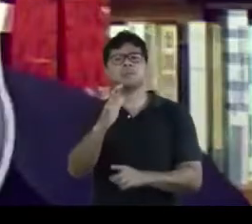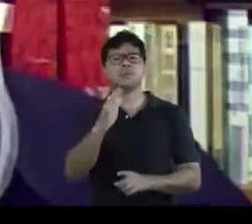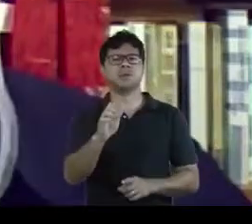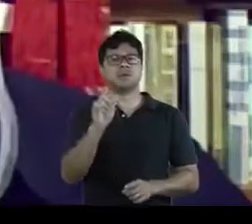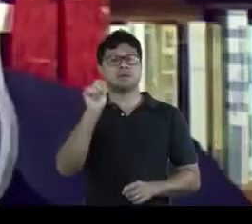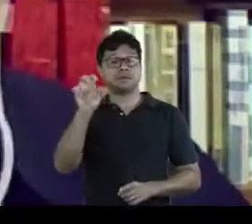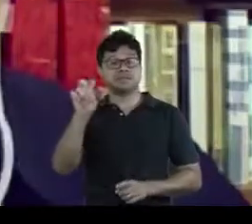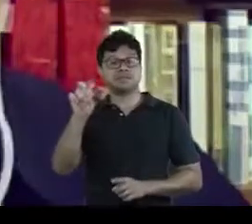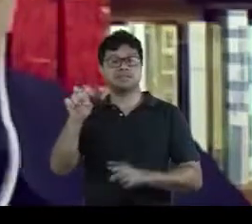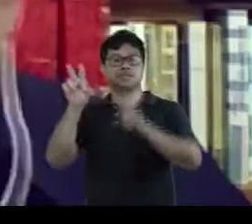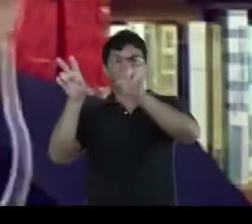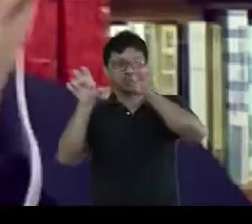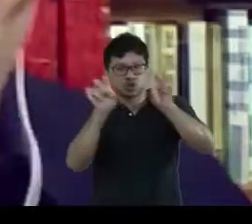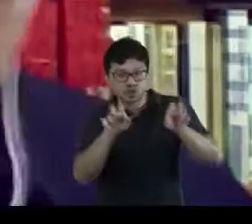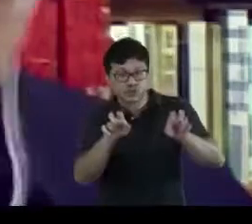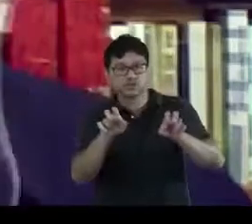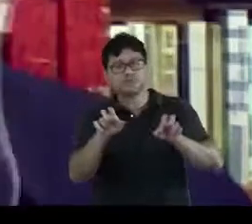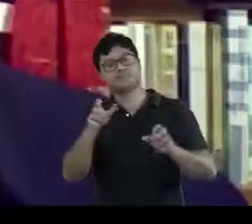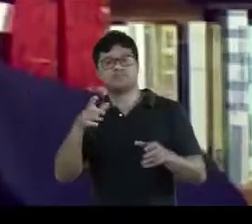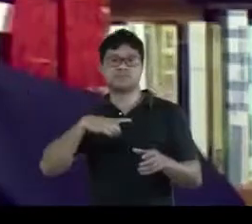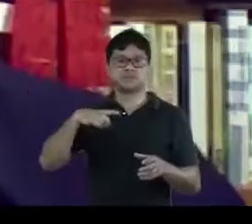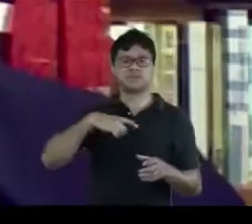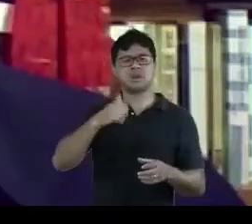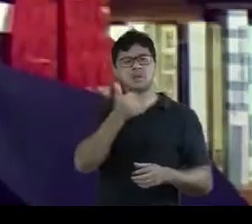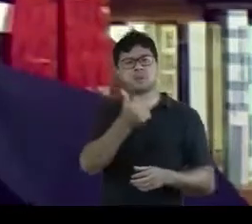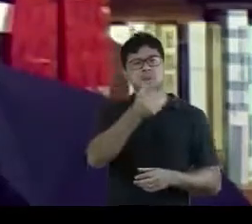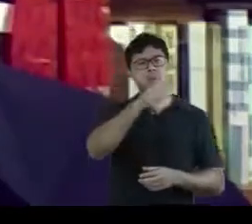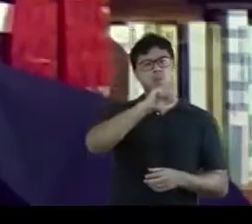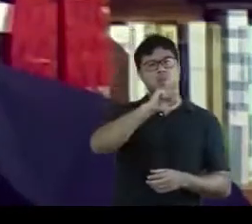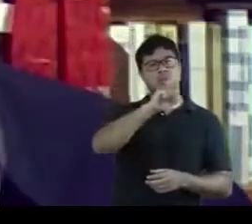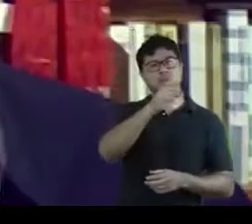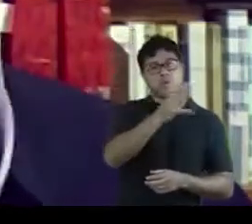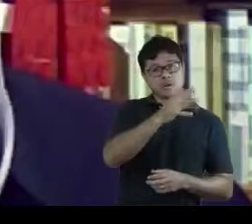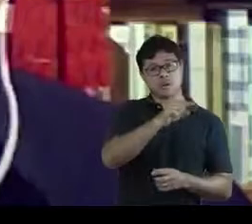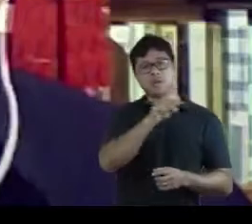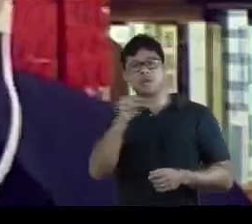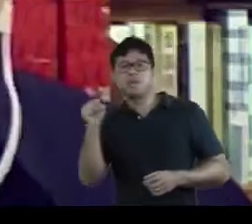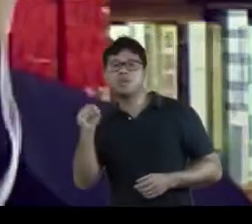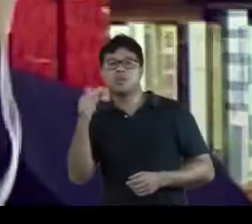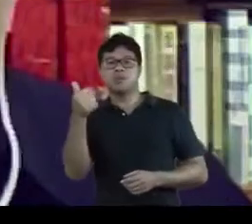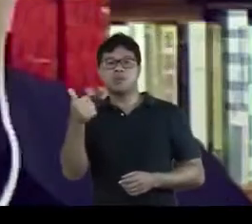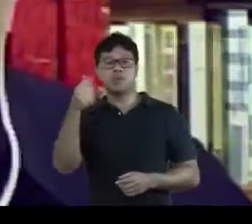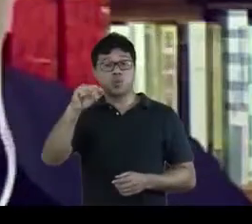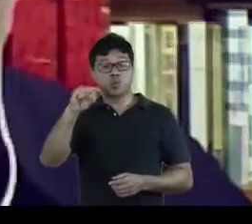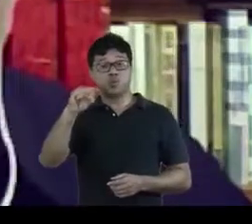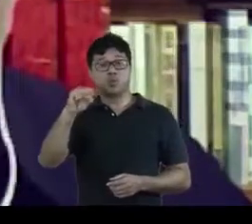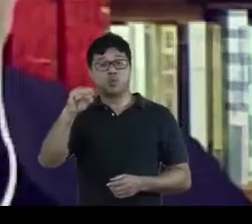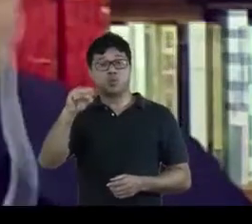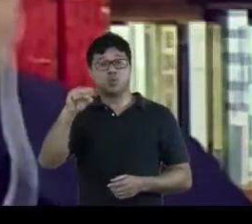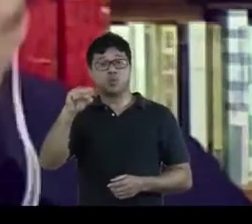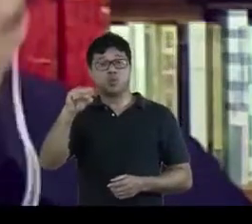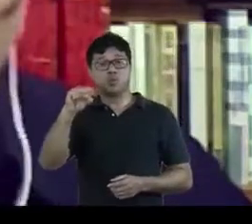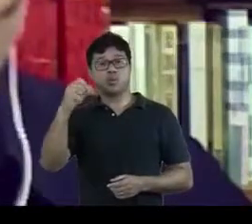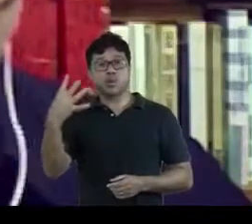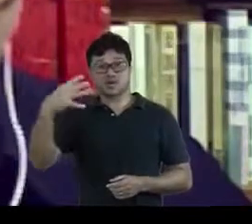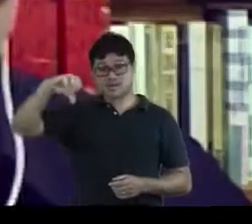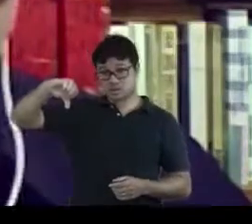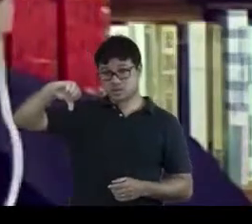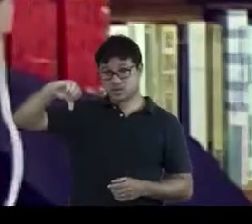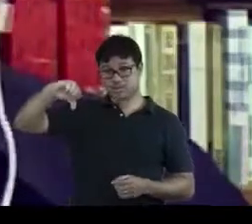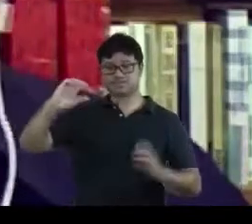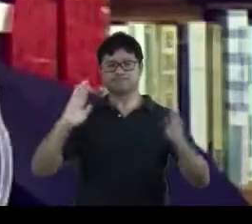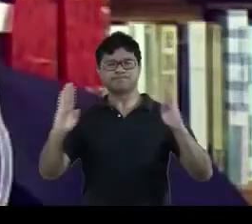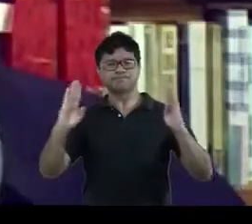15 títulos entre 1844 e 1849.